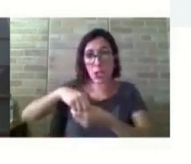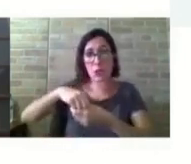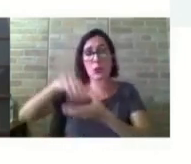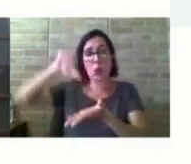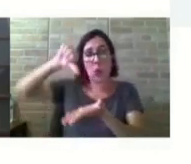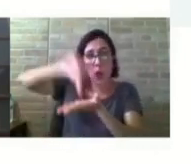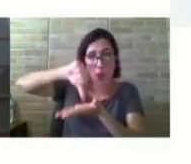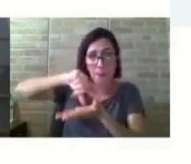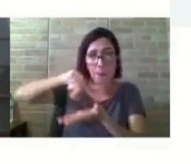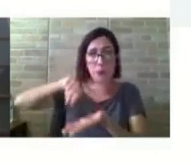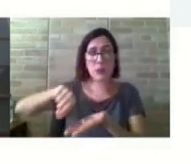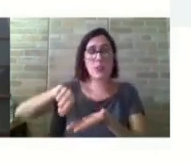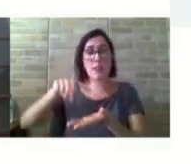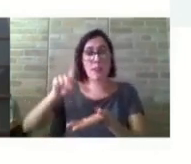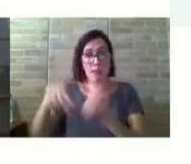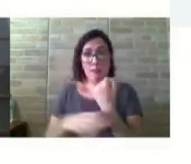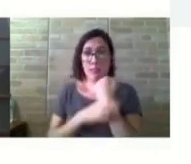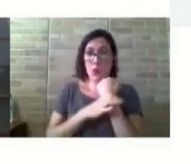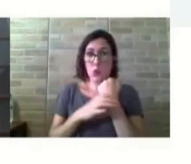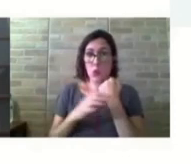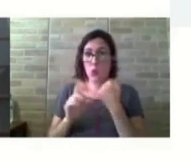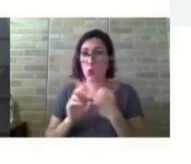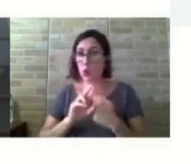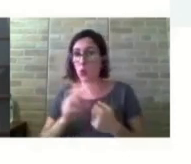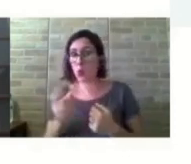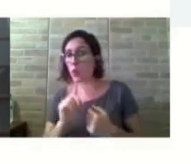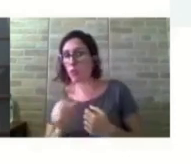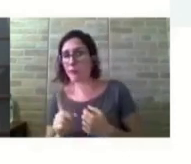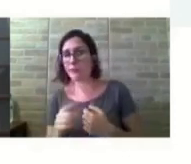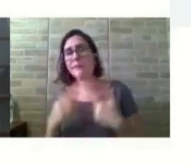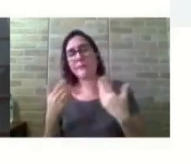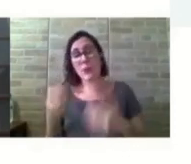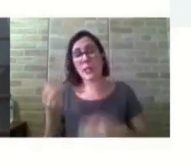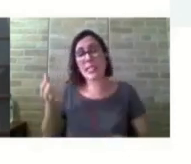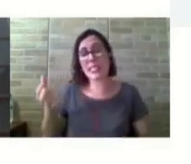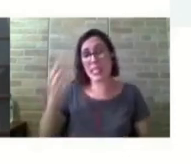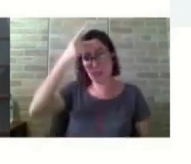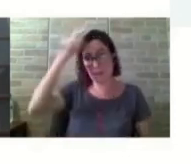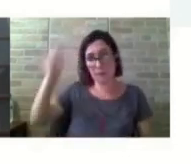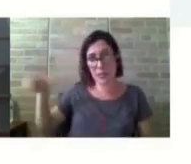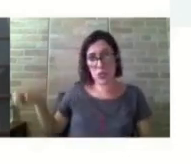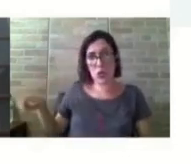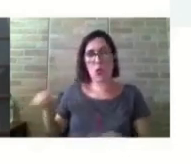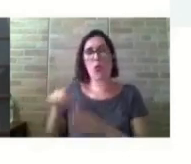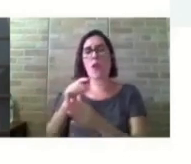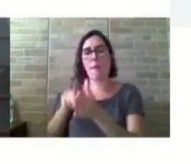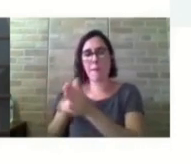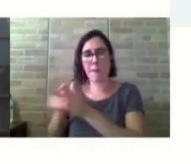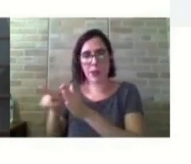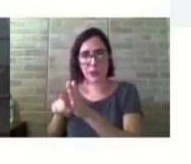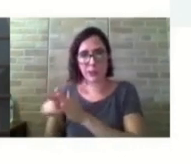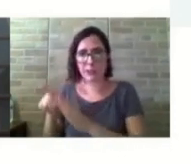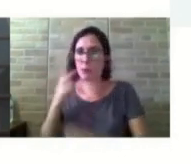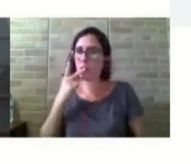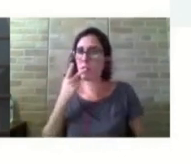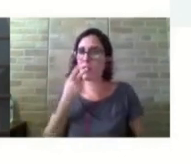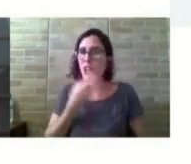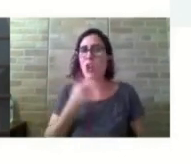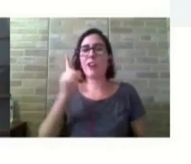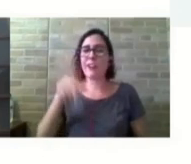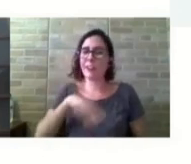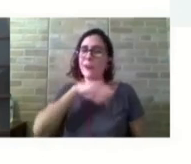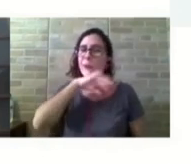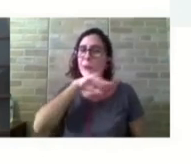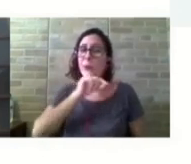né? E seis entrevistados colocaram que as suas instituições possuem uma acessibilidade ruim ao telefone